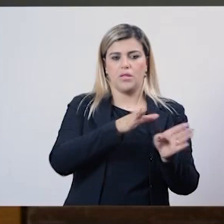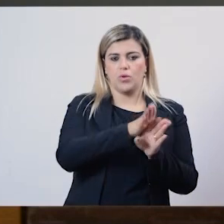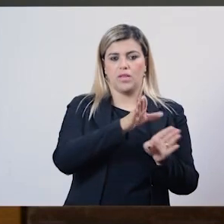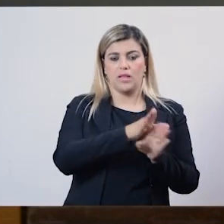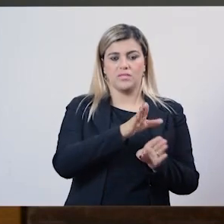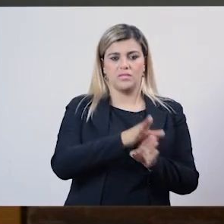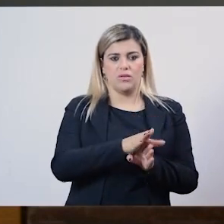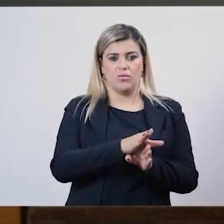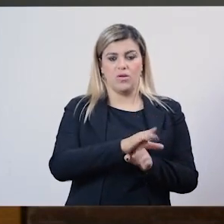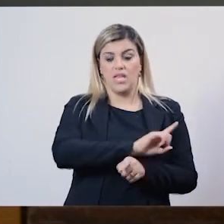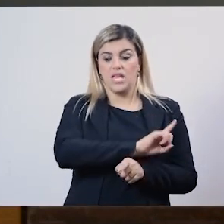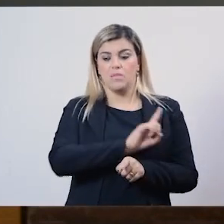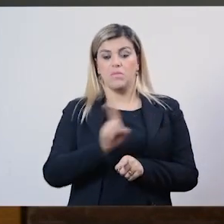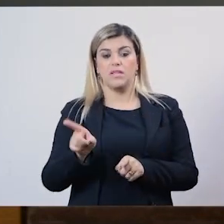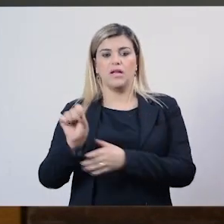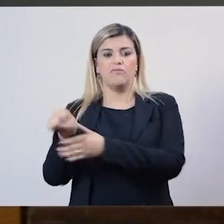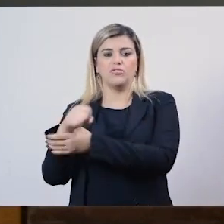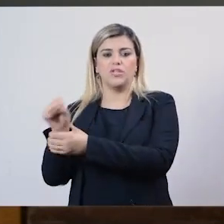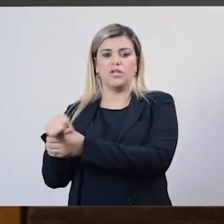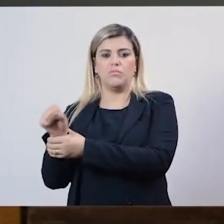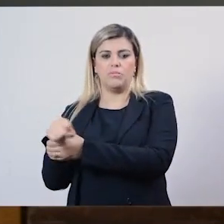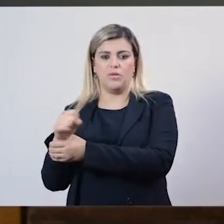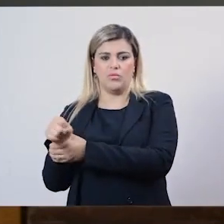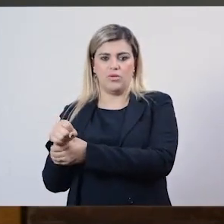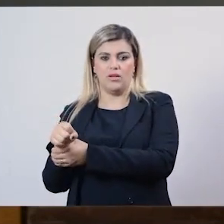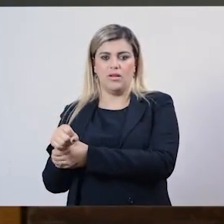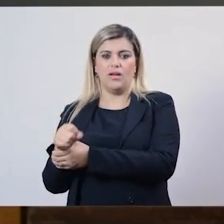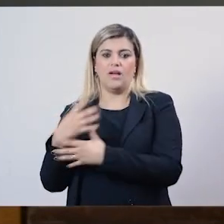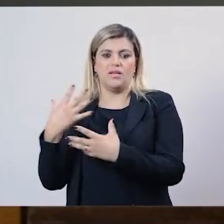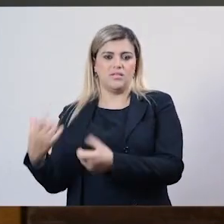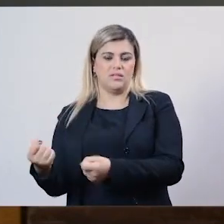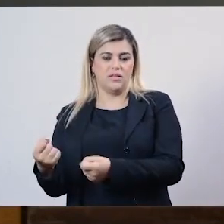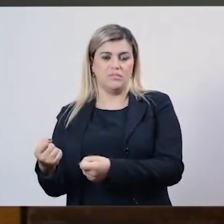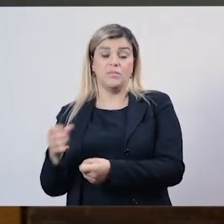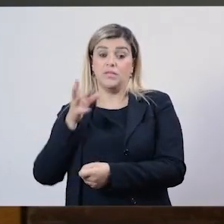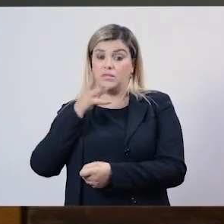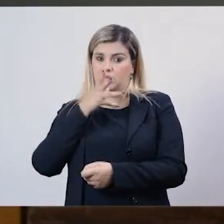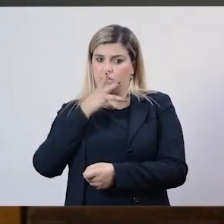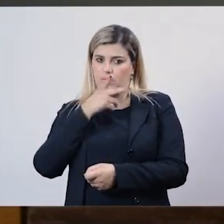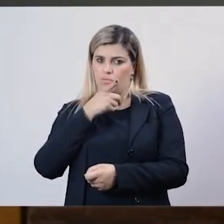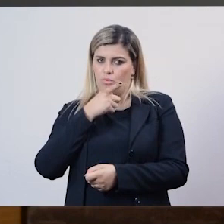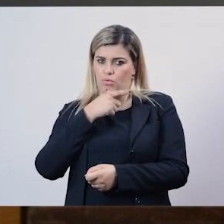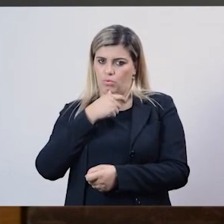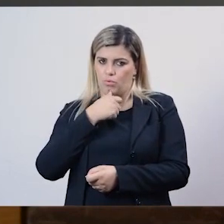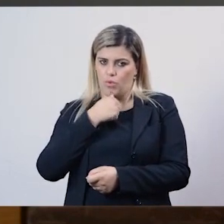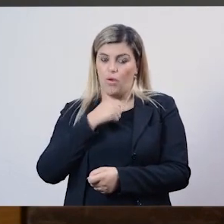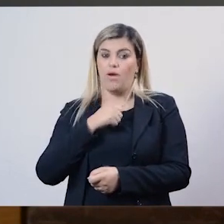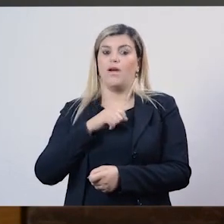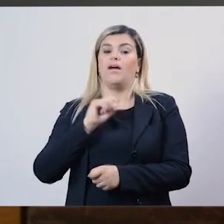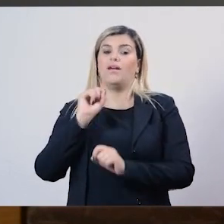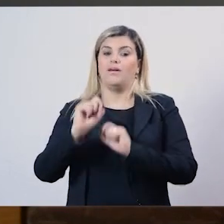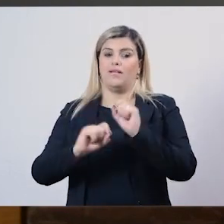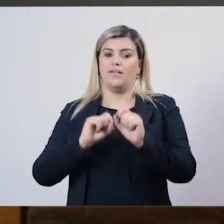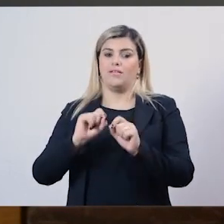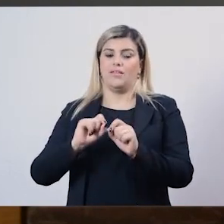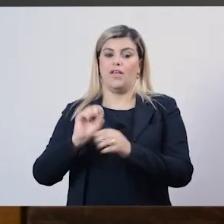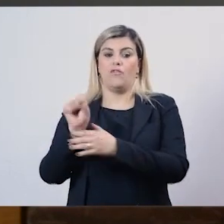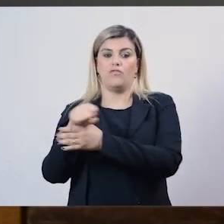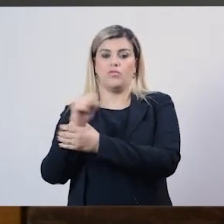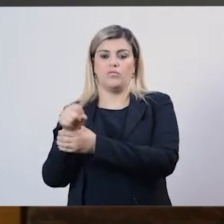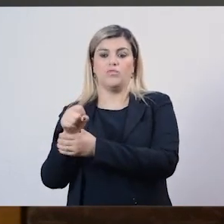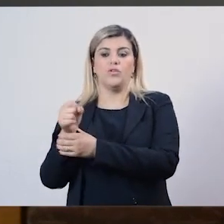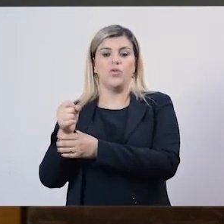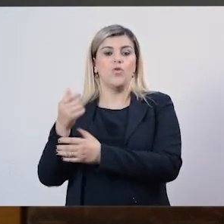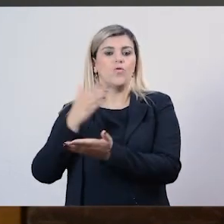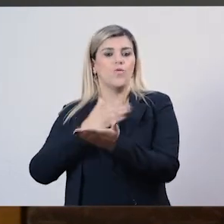ordem para o fisioterapeuta cumprir. E demorou até que o fisioterapeuta passasse a receber o paciente, ele